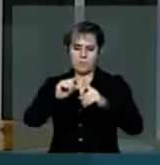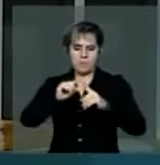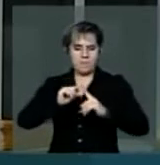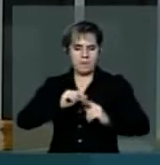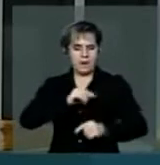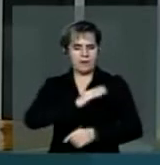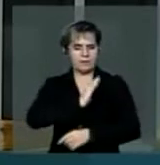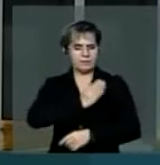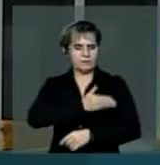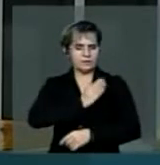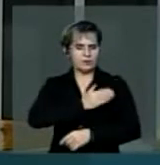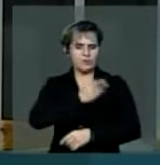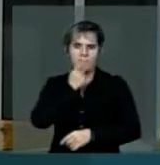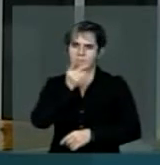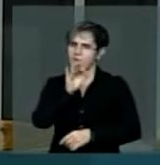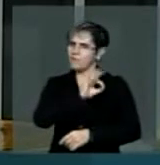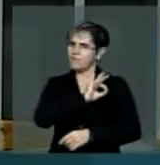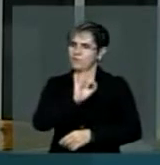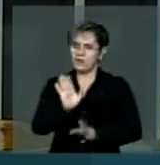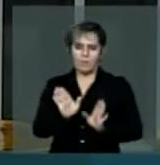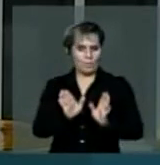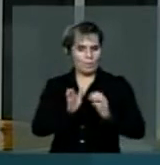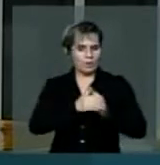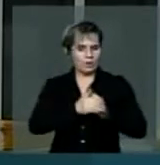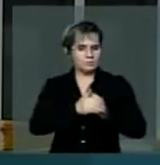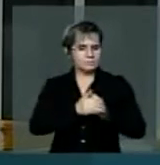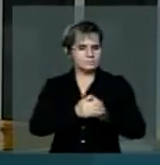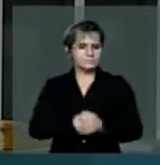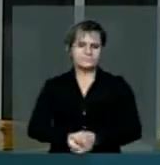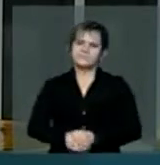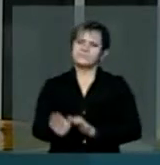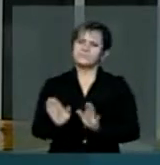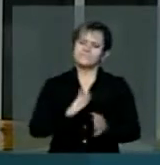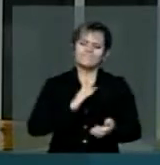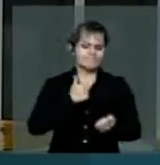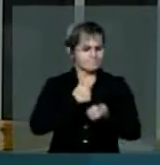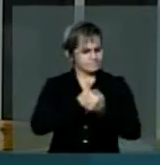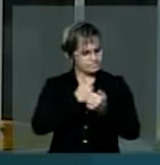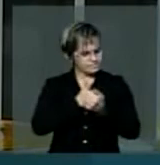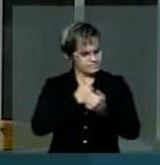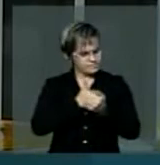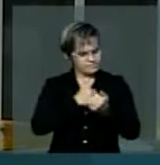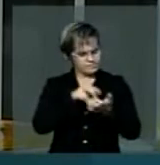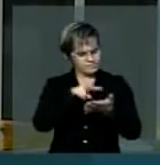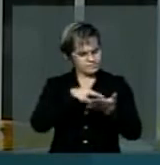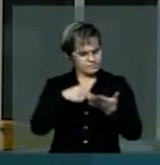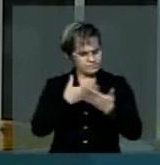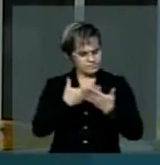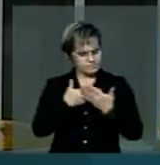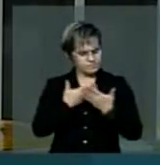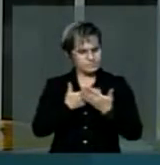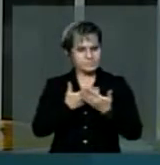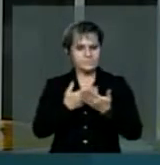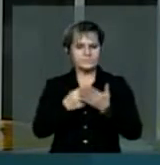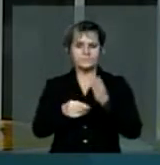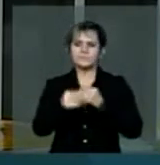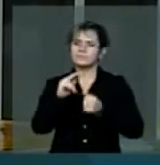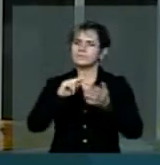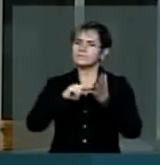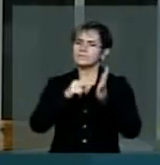coração não diz. Depois de refletir muito, de meditar profundamente,